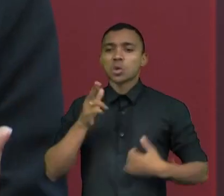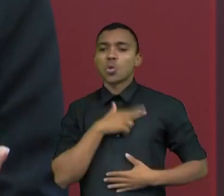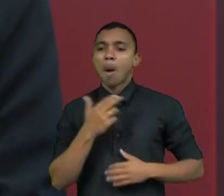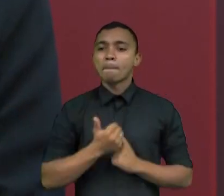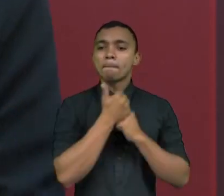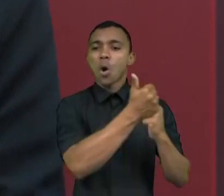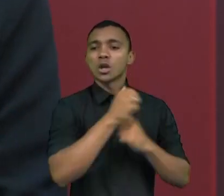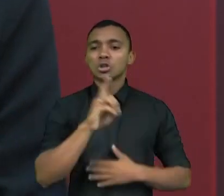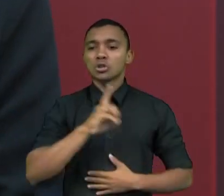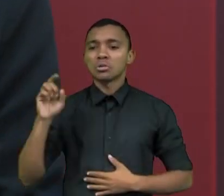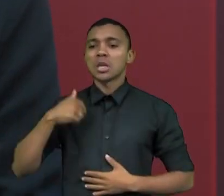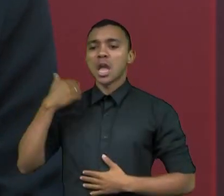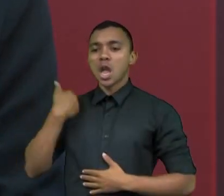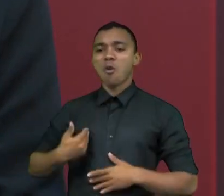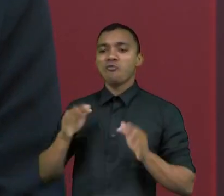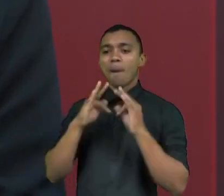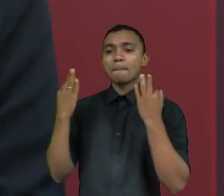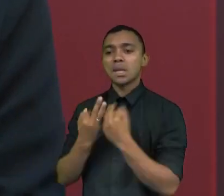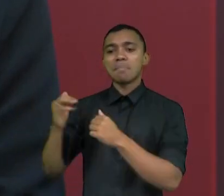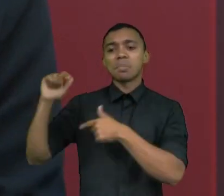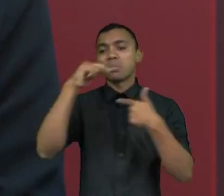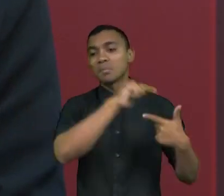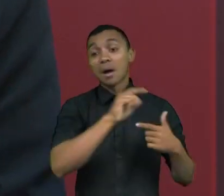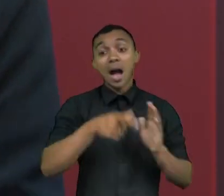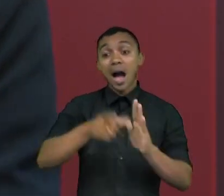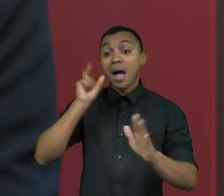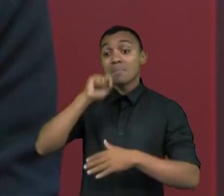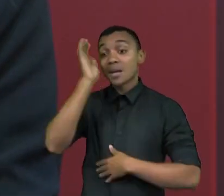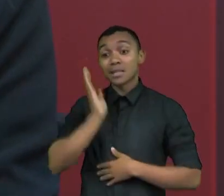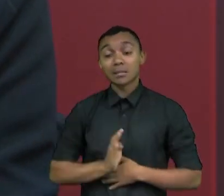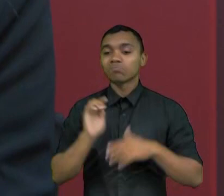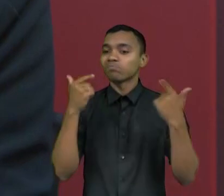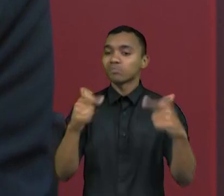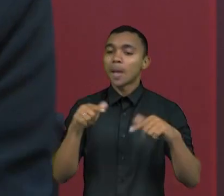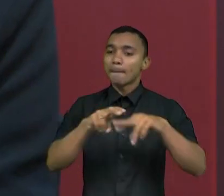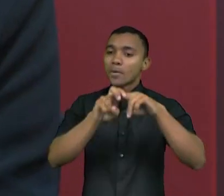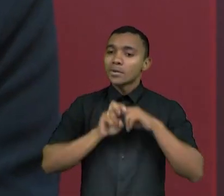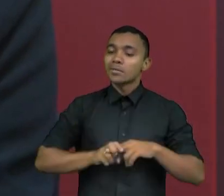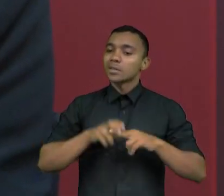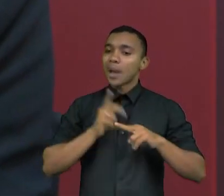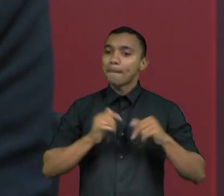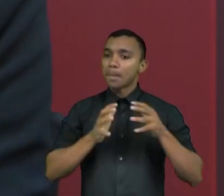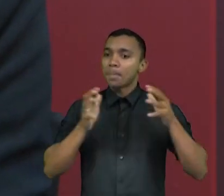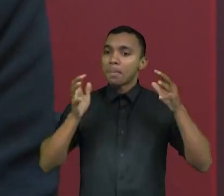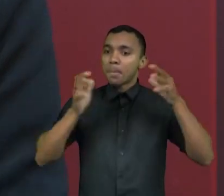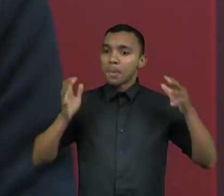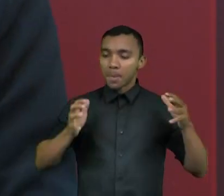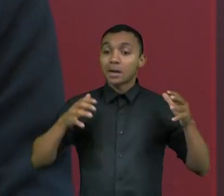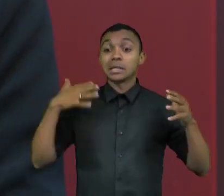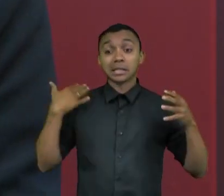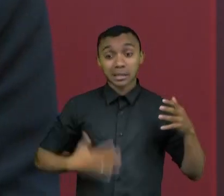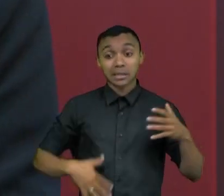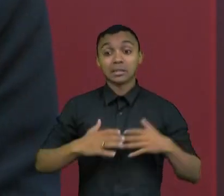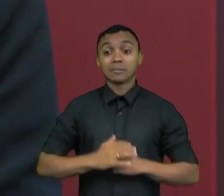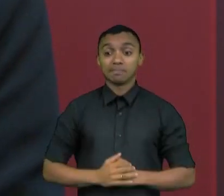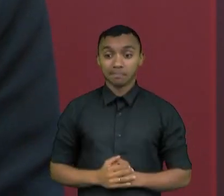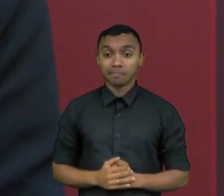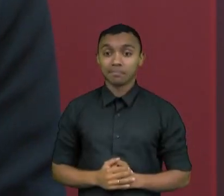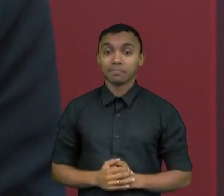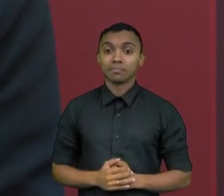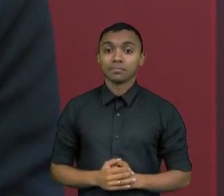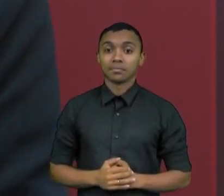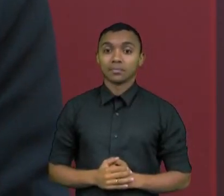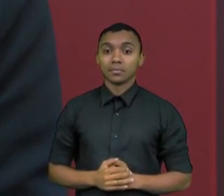sou conservador. Eu sou conservador, não existia isso no Brasil. Isso cresceu nas duas últimas eleições. Então, muito provavelmente,